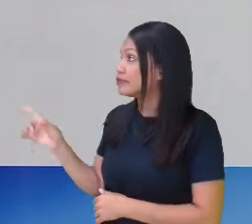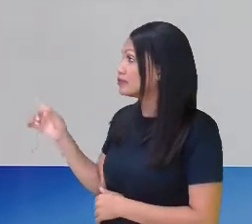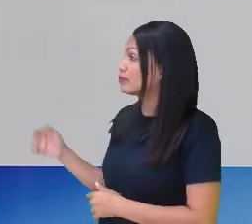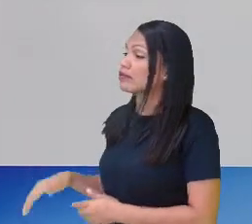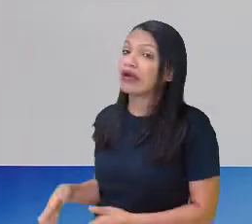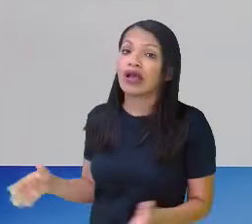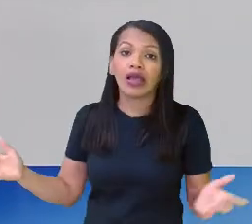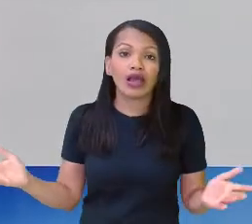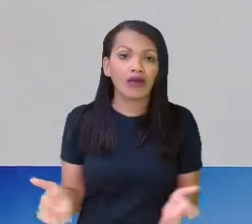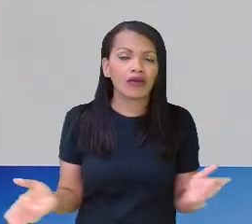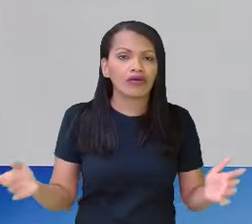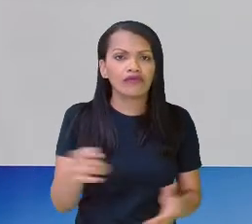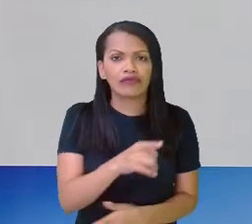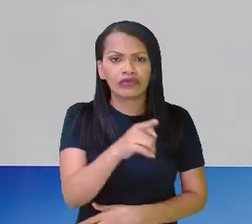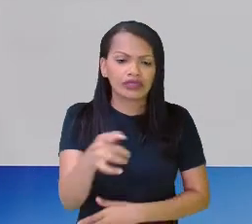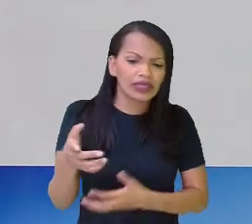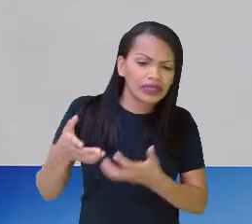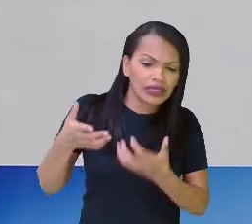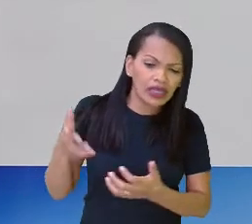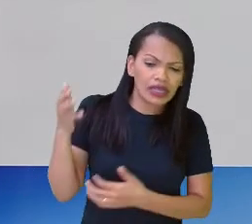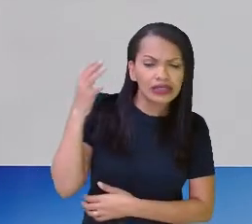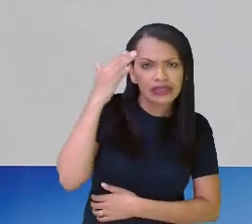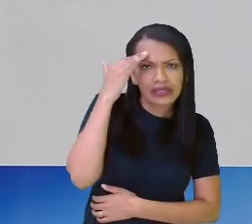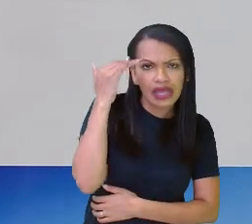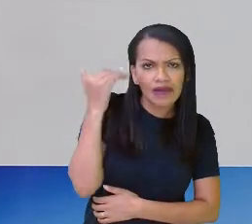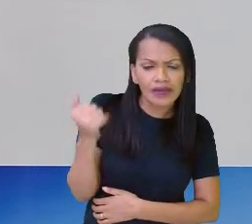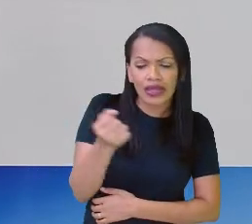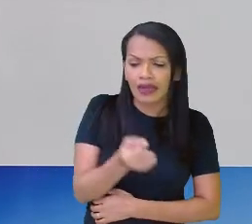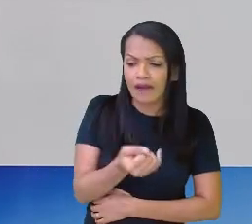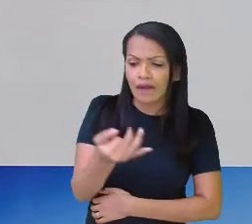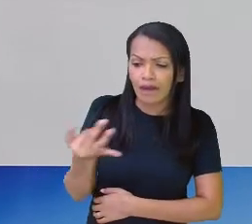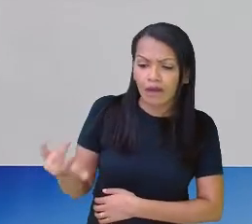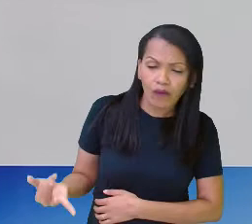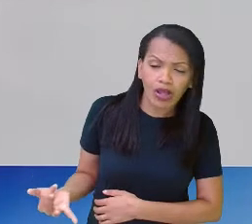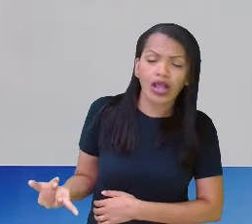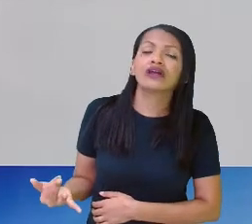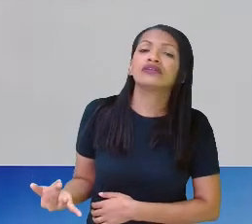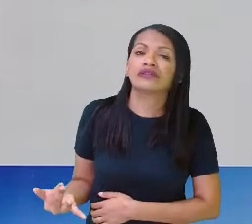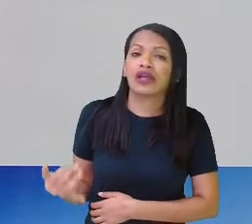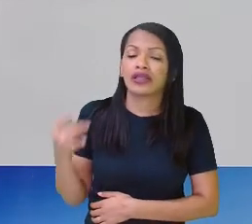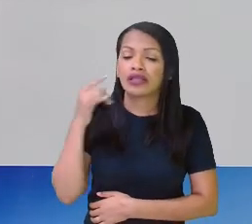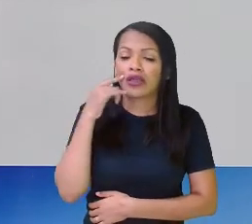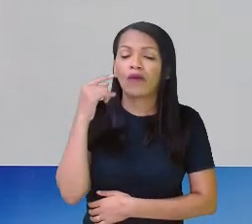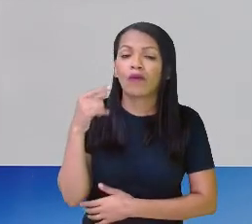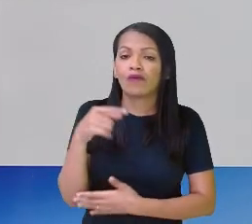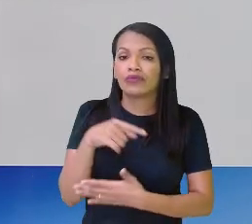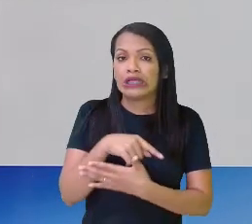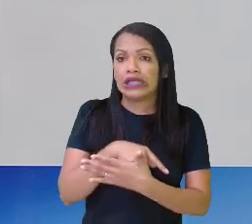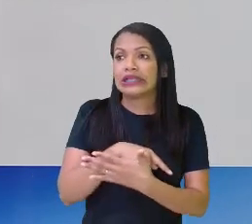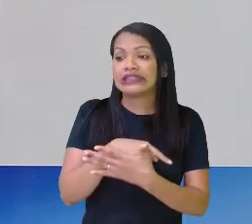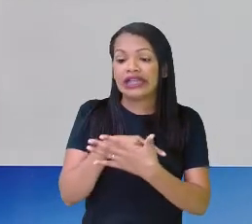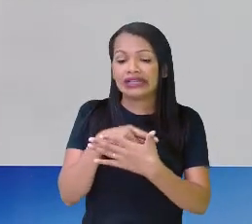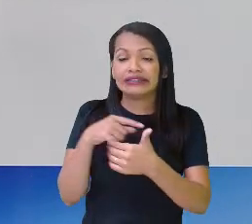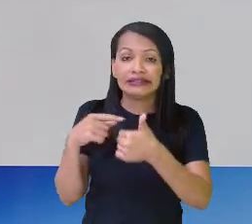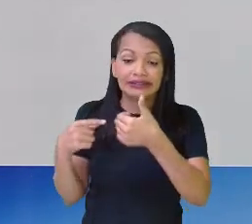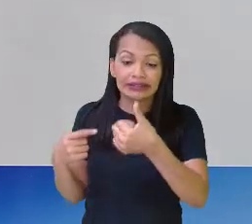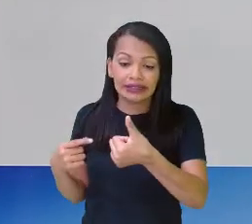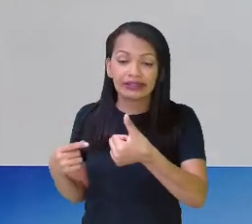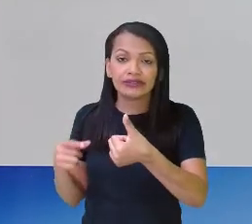Agora, você vai querer saber quantas partes foram destacadas aí. Aí sim.